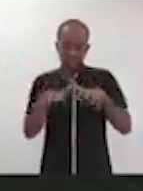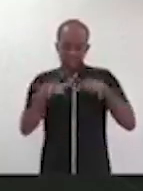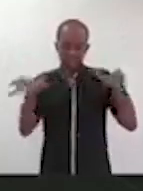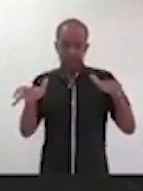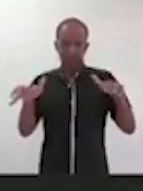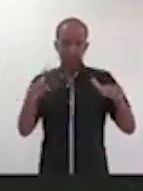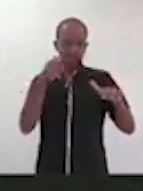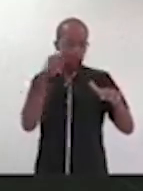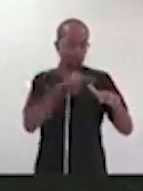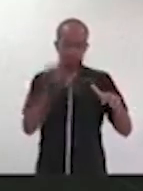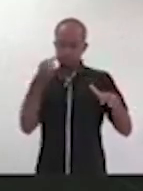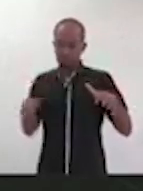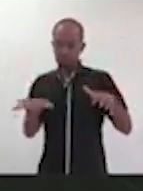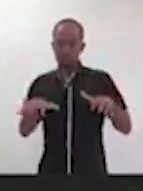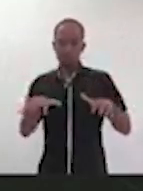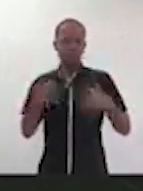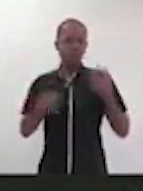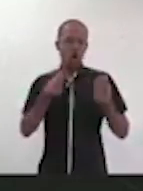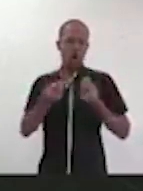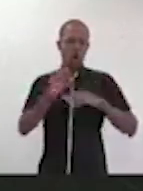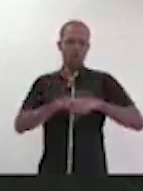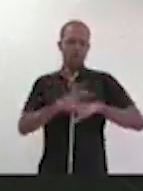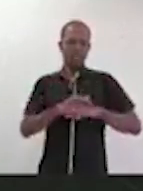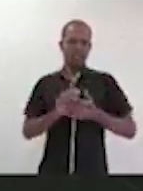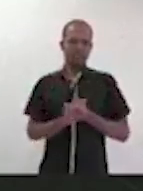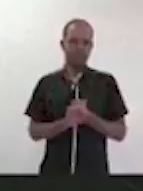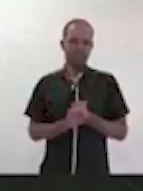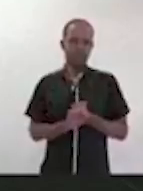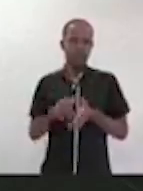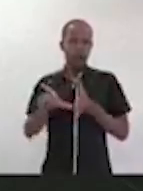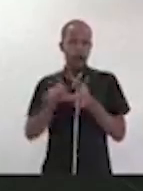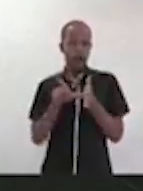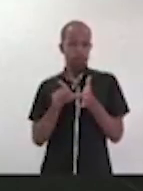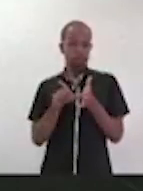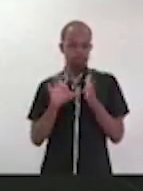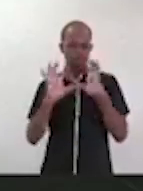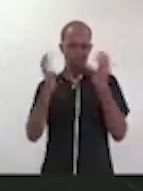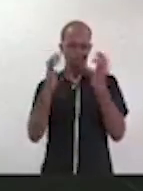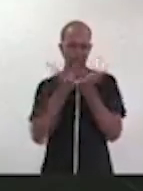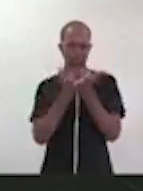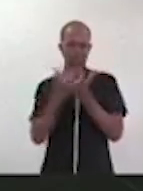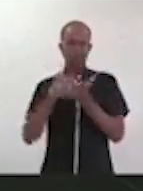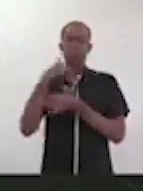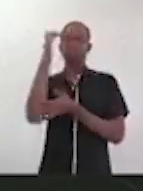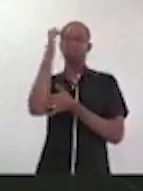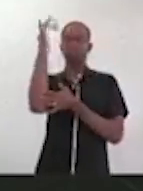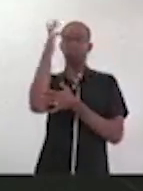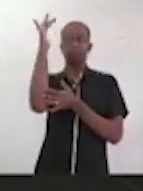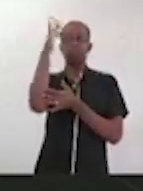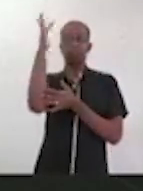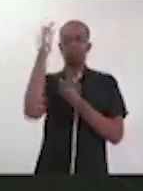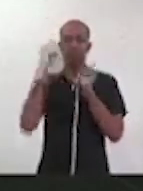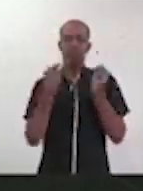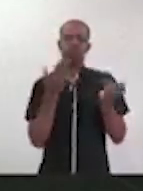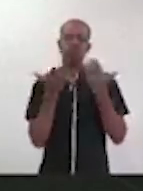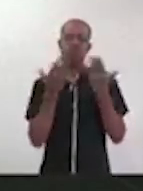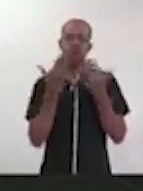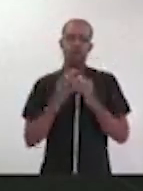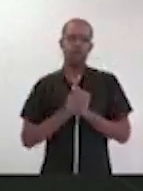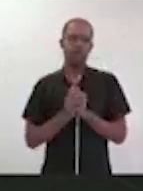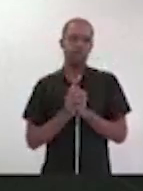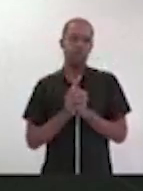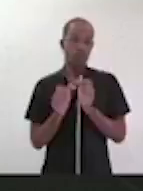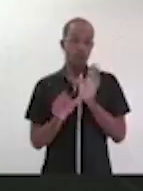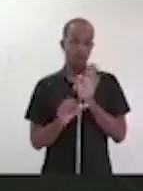é que a gente pode fazer isso? E aí, estava refletindo antes do evento sobre o diálogo. e a primeira vez que eu tive